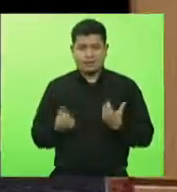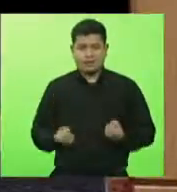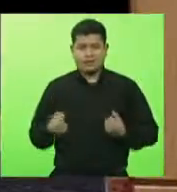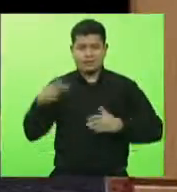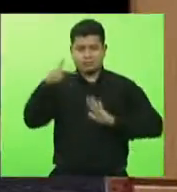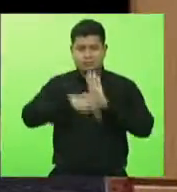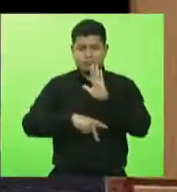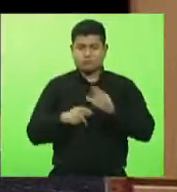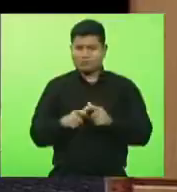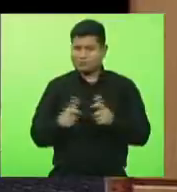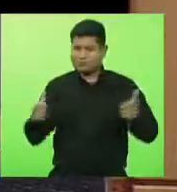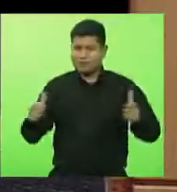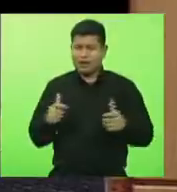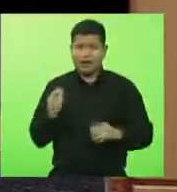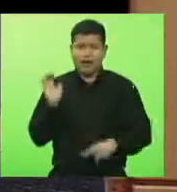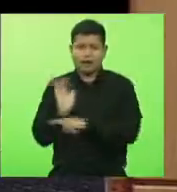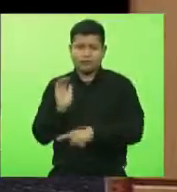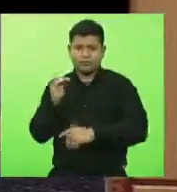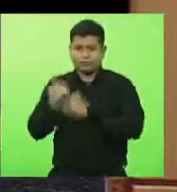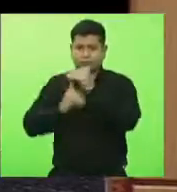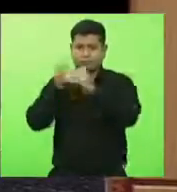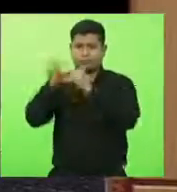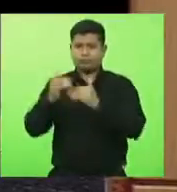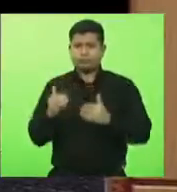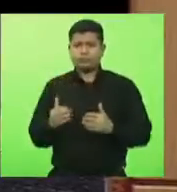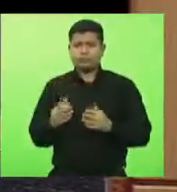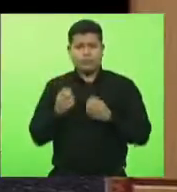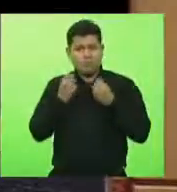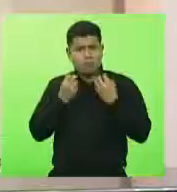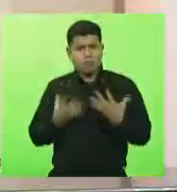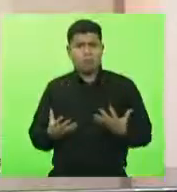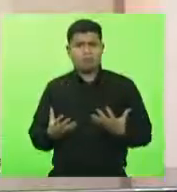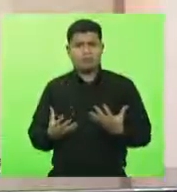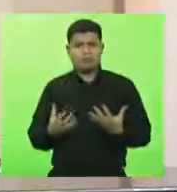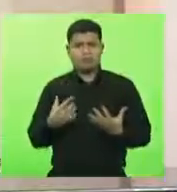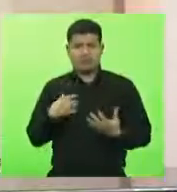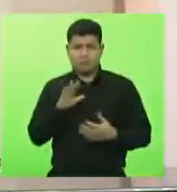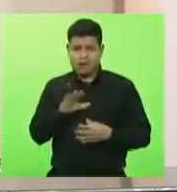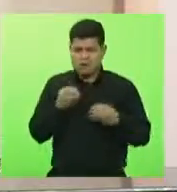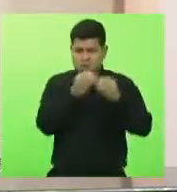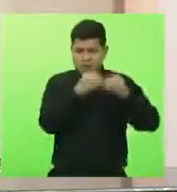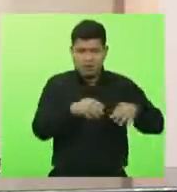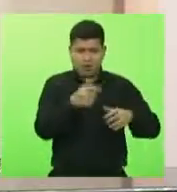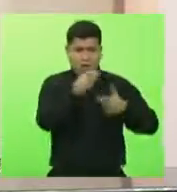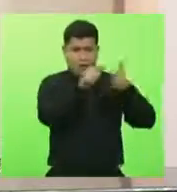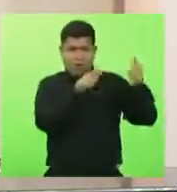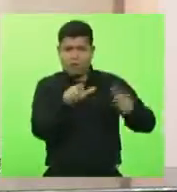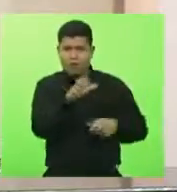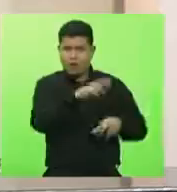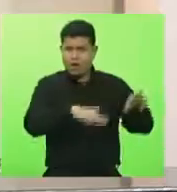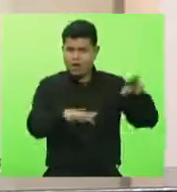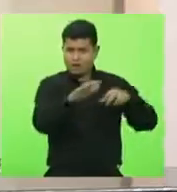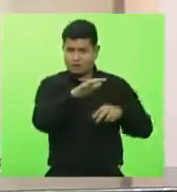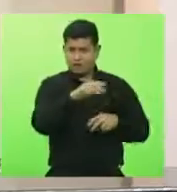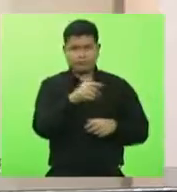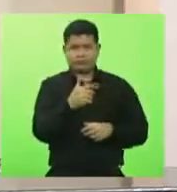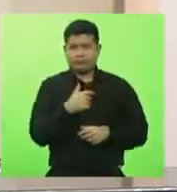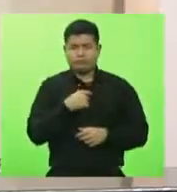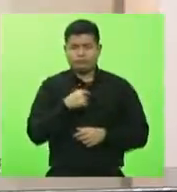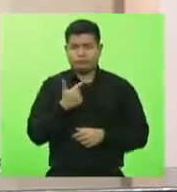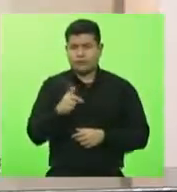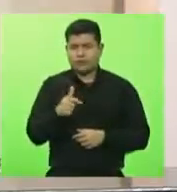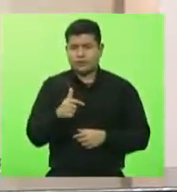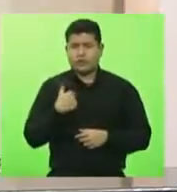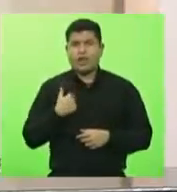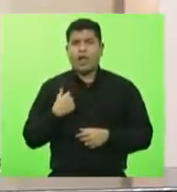gerar um desenvolvimento extraordinário naquela região, sem prejudicar outras regiões de Santa Catarina, isso que é importante deixar